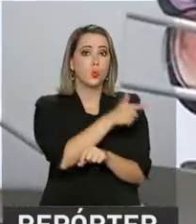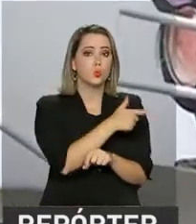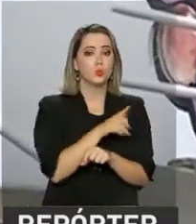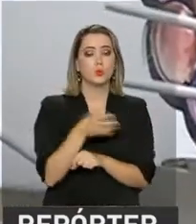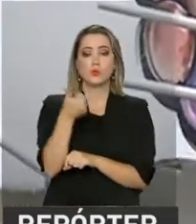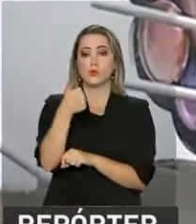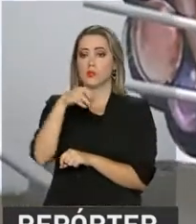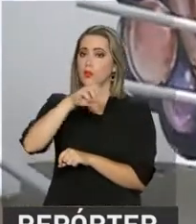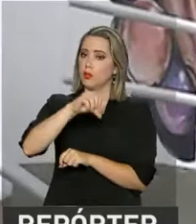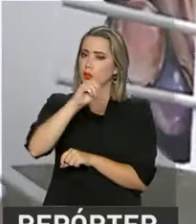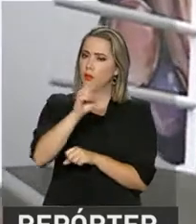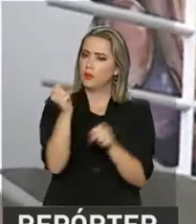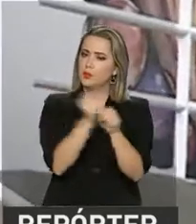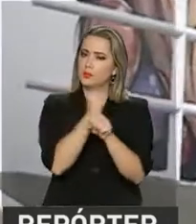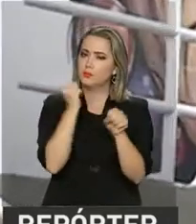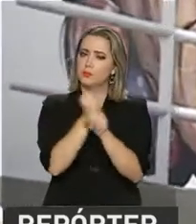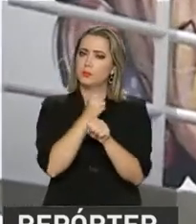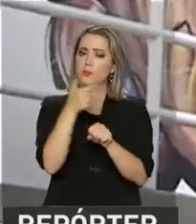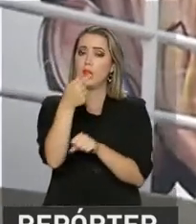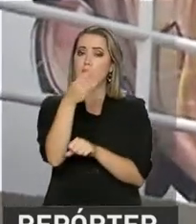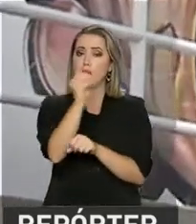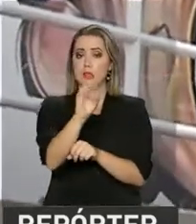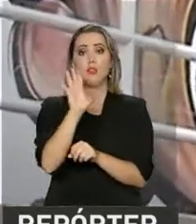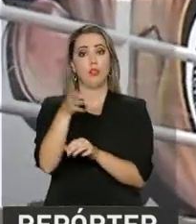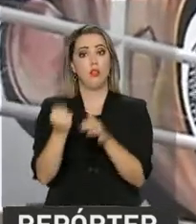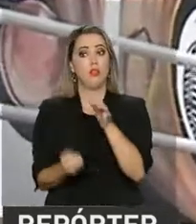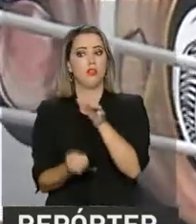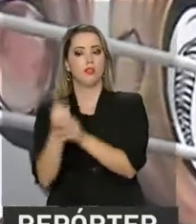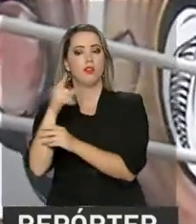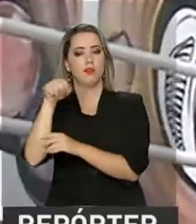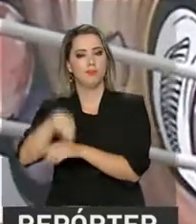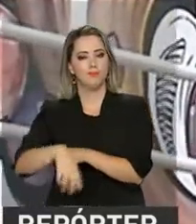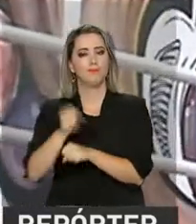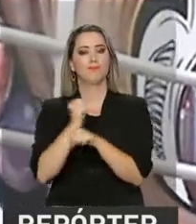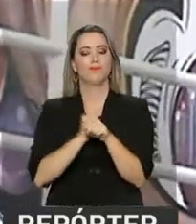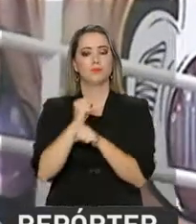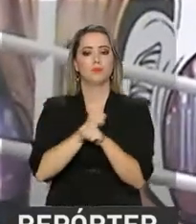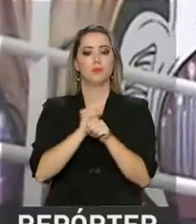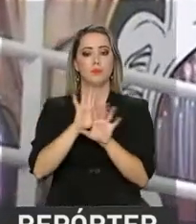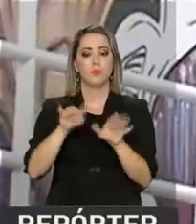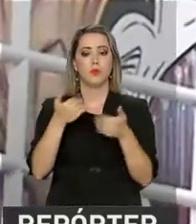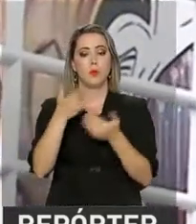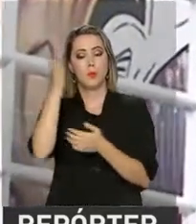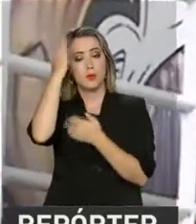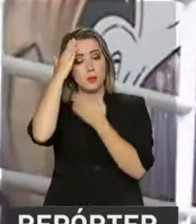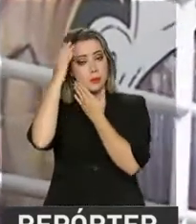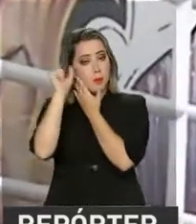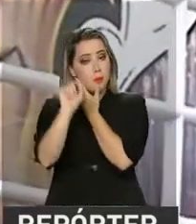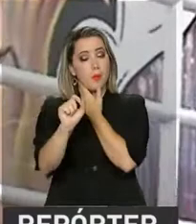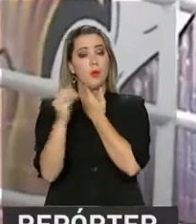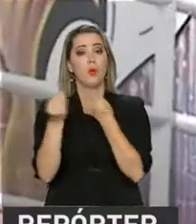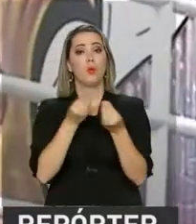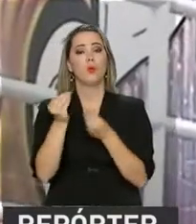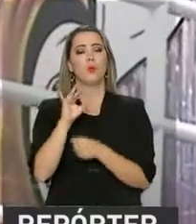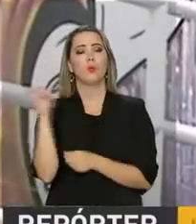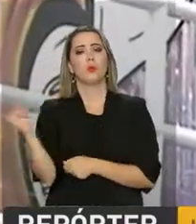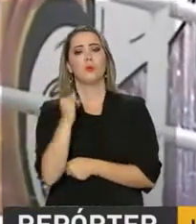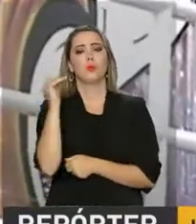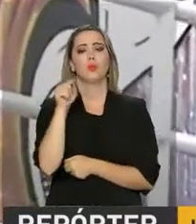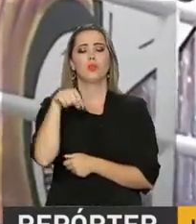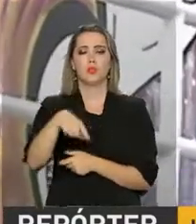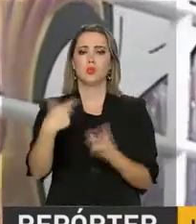estão em construção. 70 devem ser inaugurados ainda este ano. E para saber o impacto que um CEL tem numa